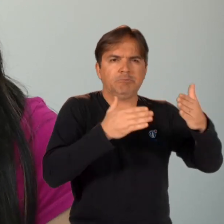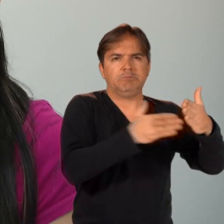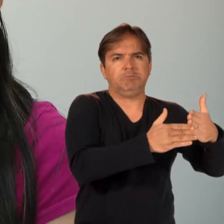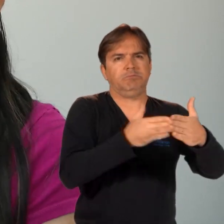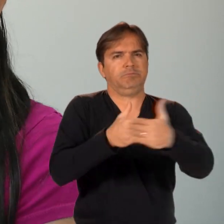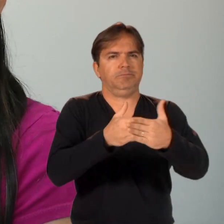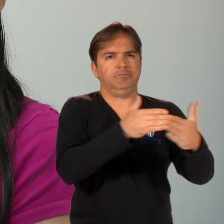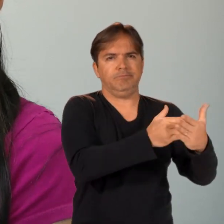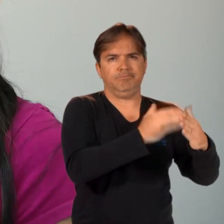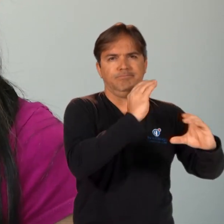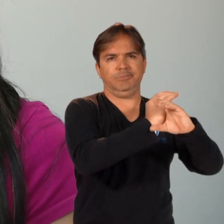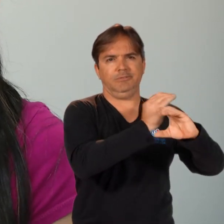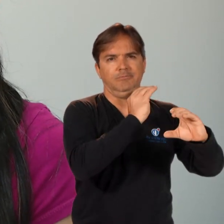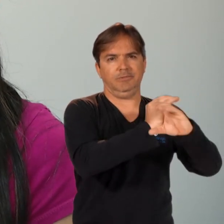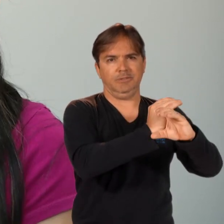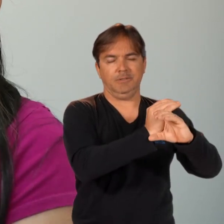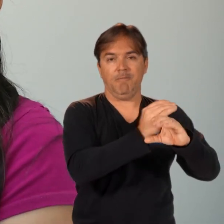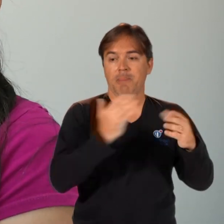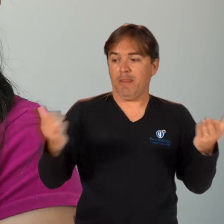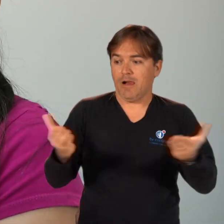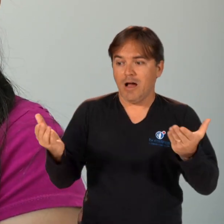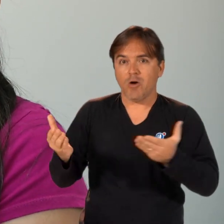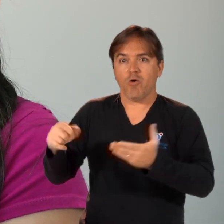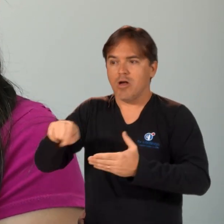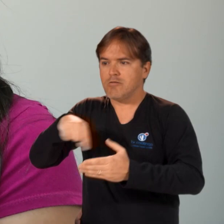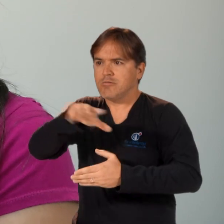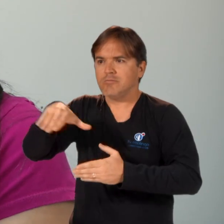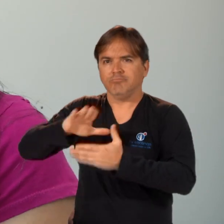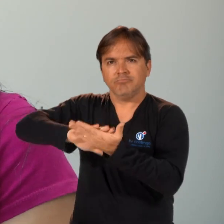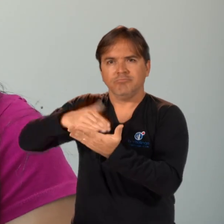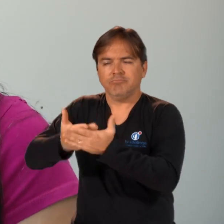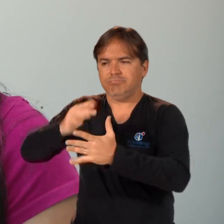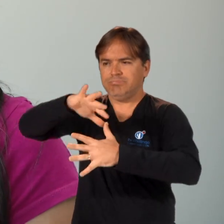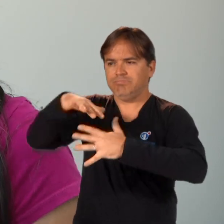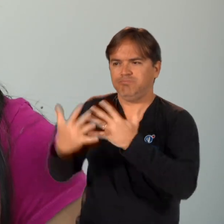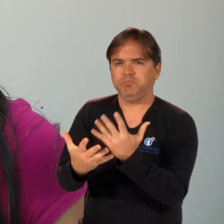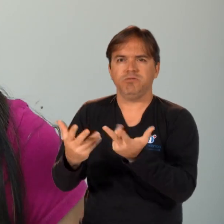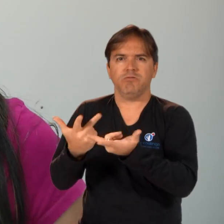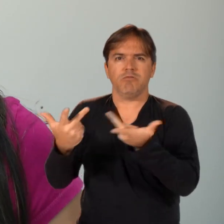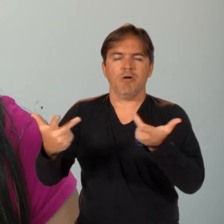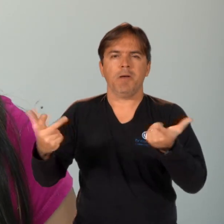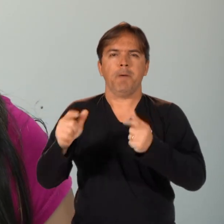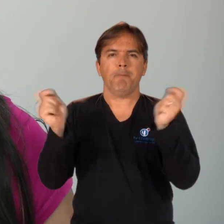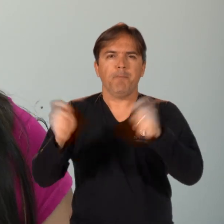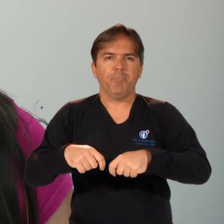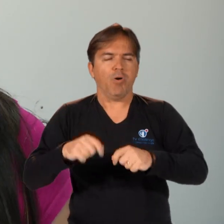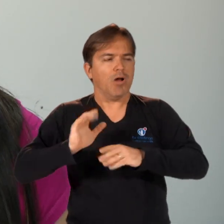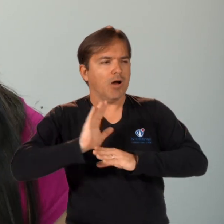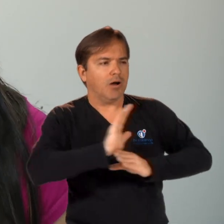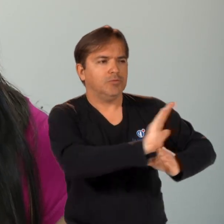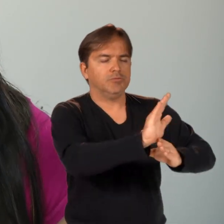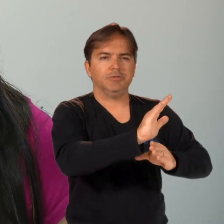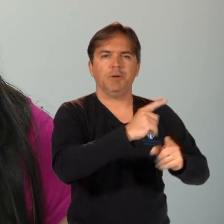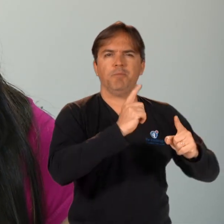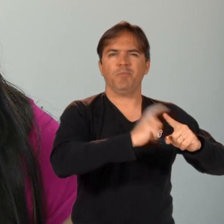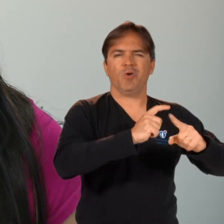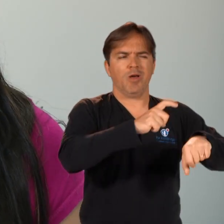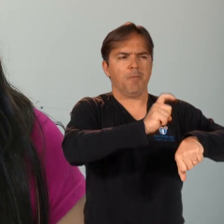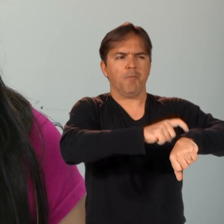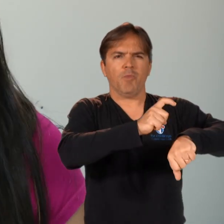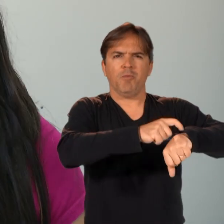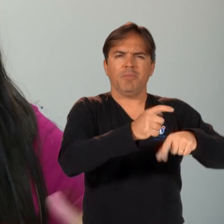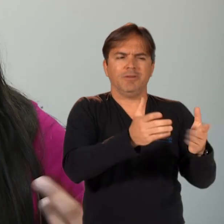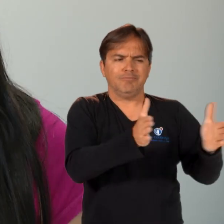E poder trazer isso de uma forma mais lúdica foi imprescindível. Estávamos em um momento em que